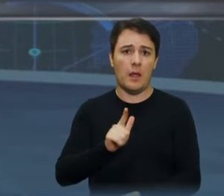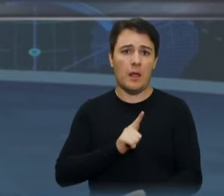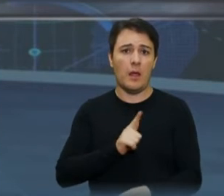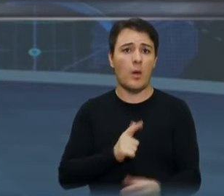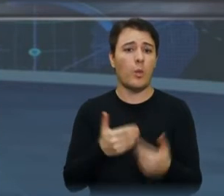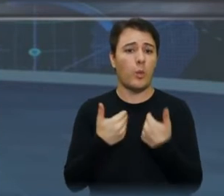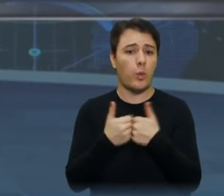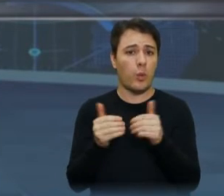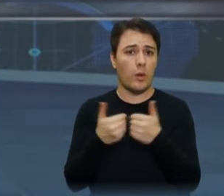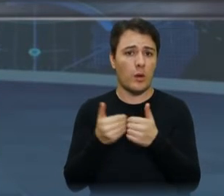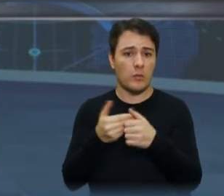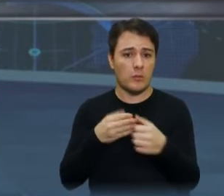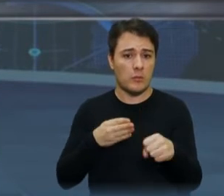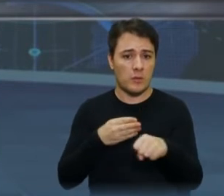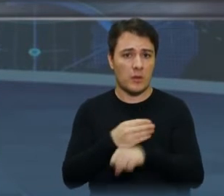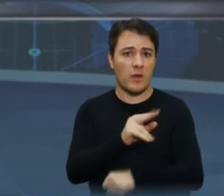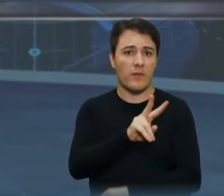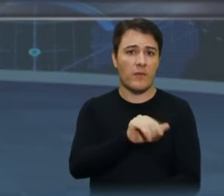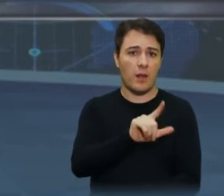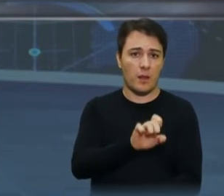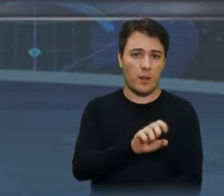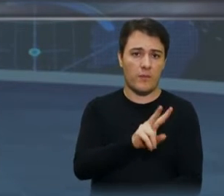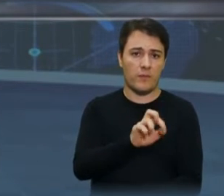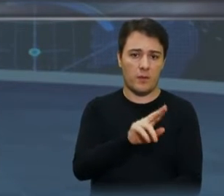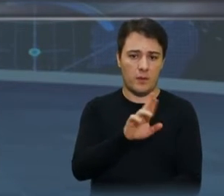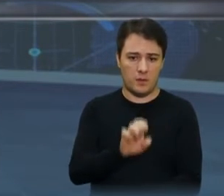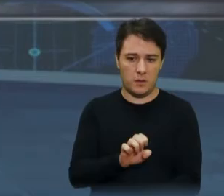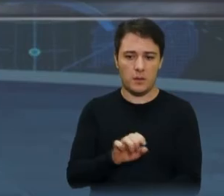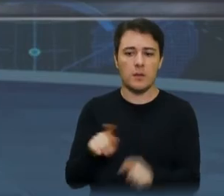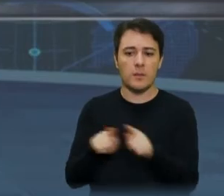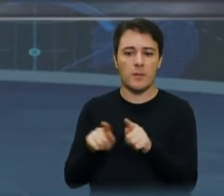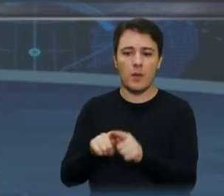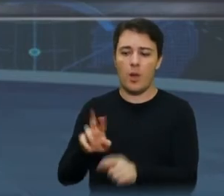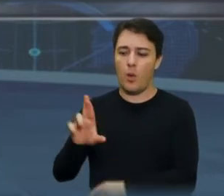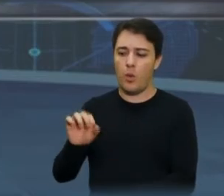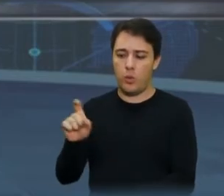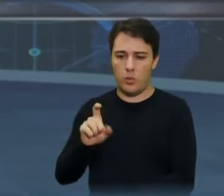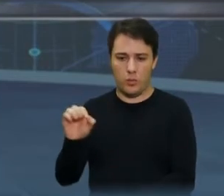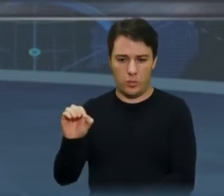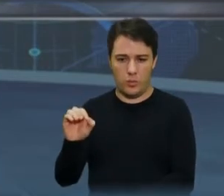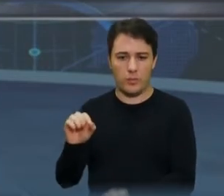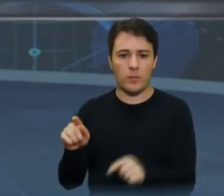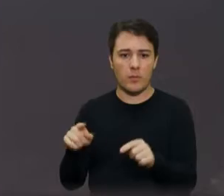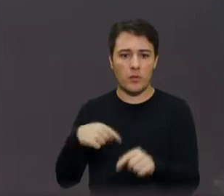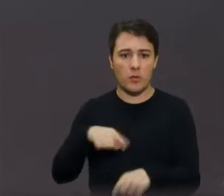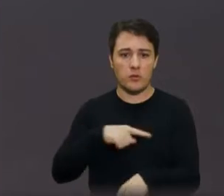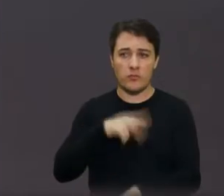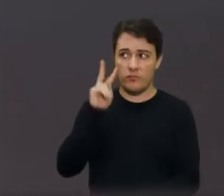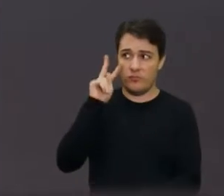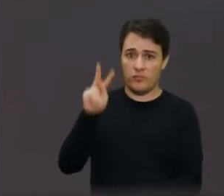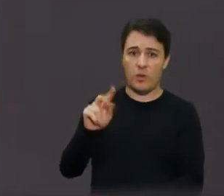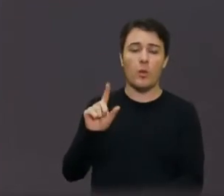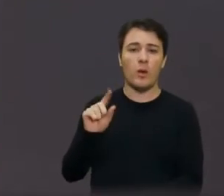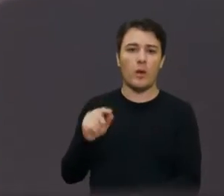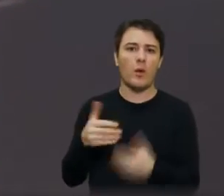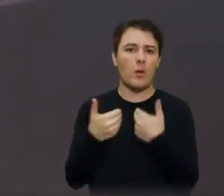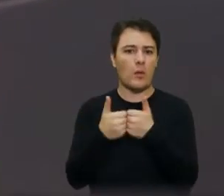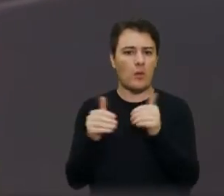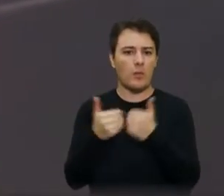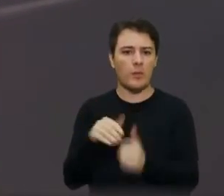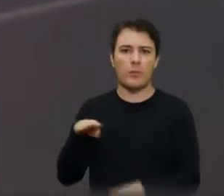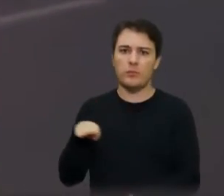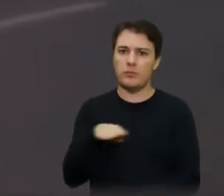ônibus que fazem as linhas Vale Verde e Roxo. Pudemos verificar em loco que os ônibus